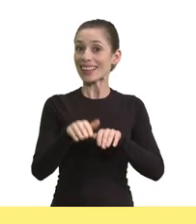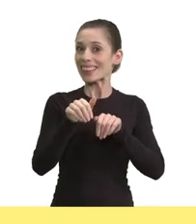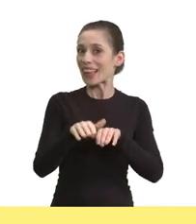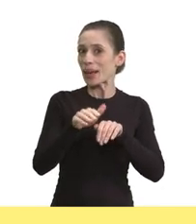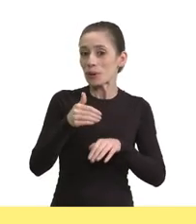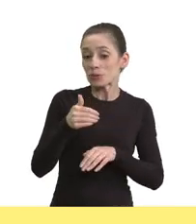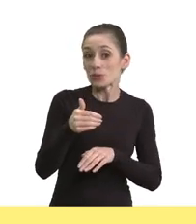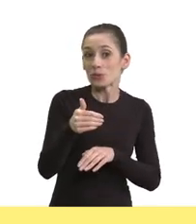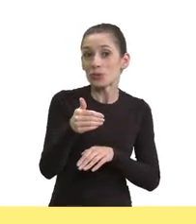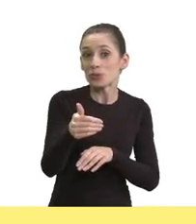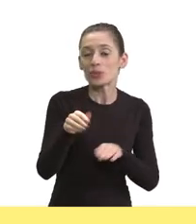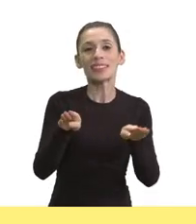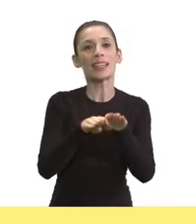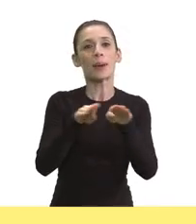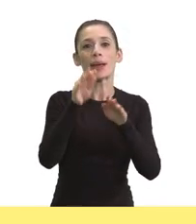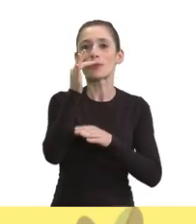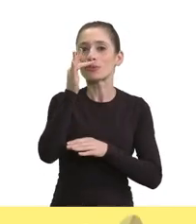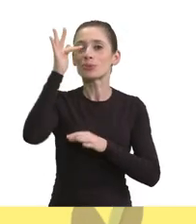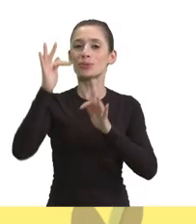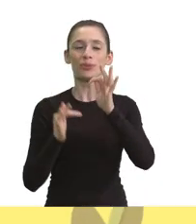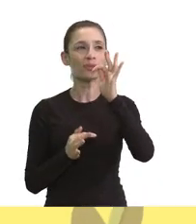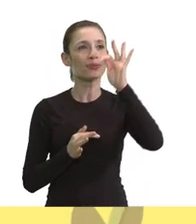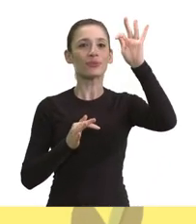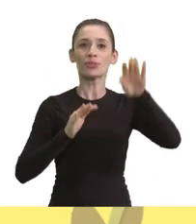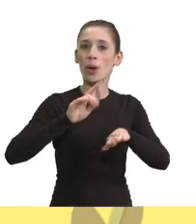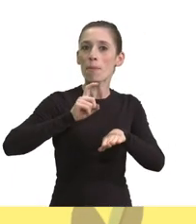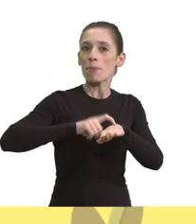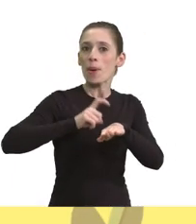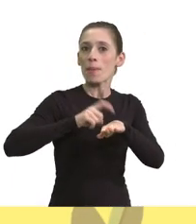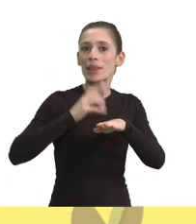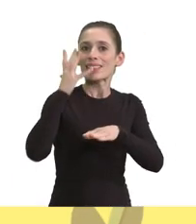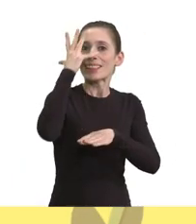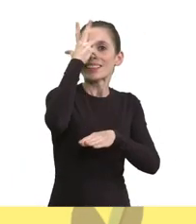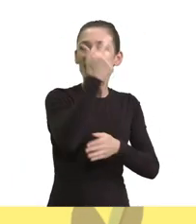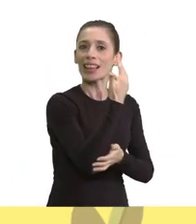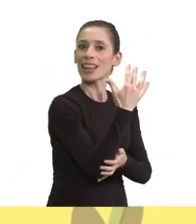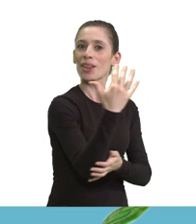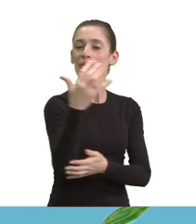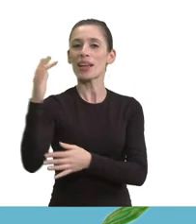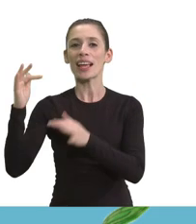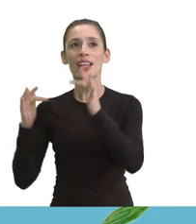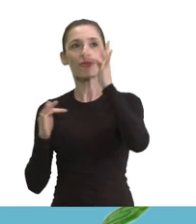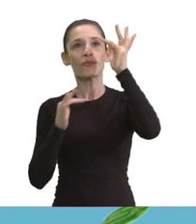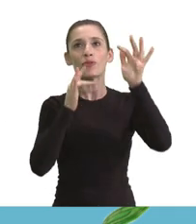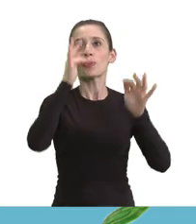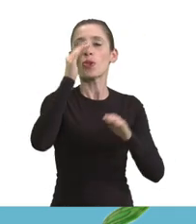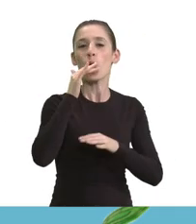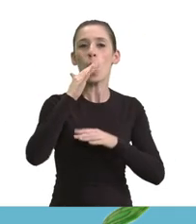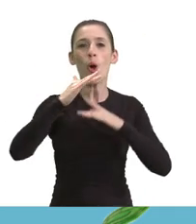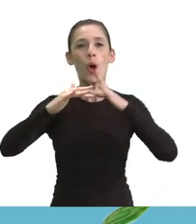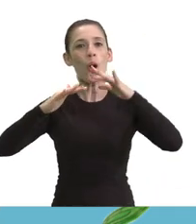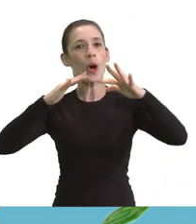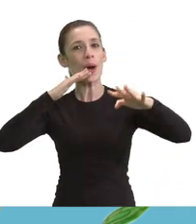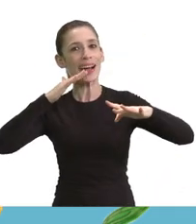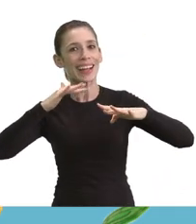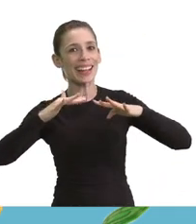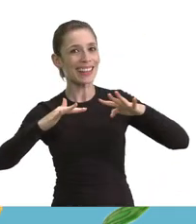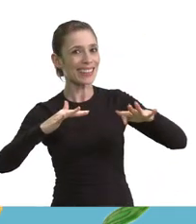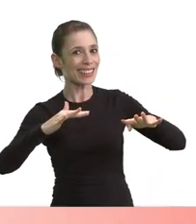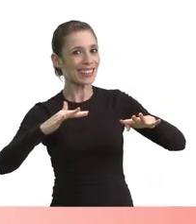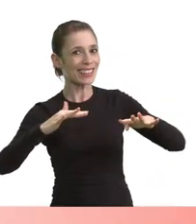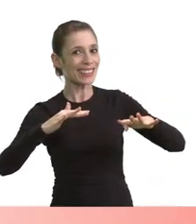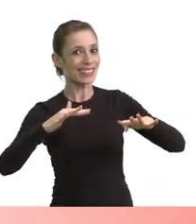Setembro chegando e com ele é primavera. Hora de se encantar com a natureza, com as flores, de todas as cores.